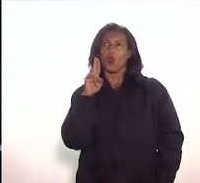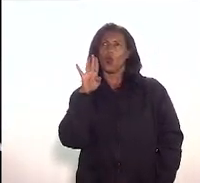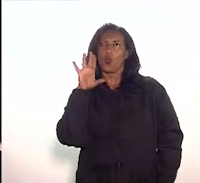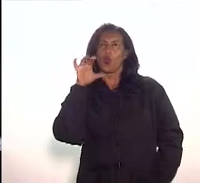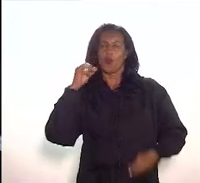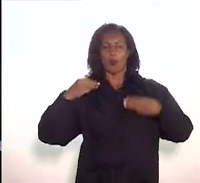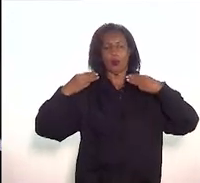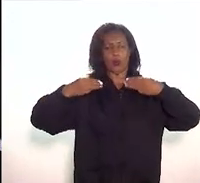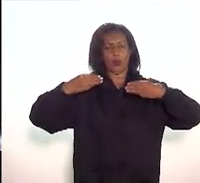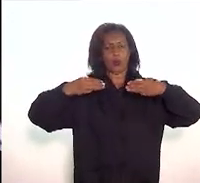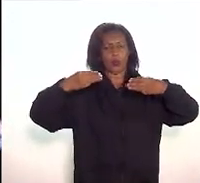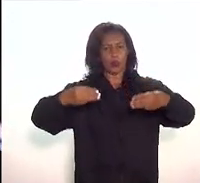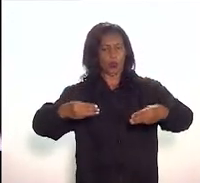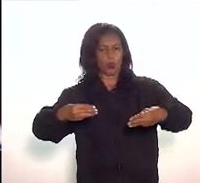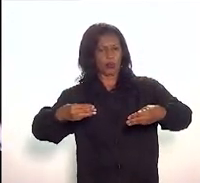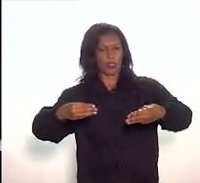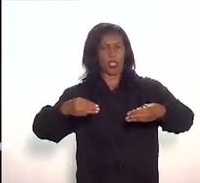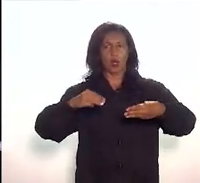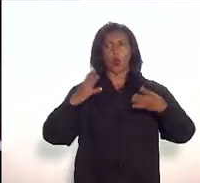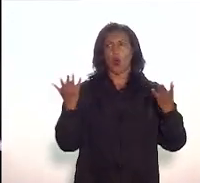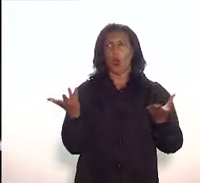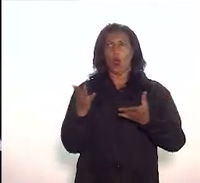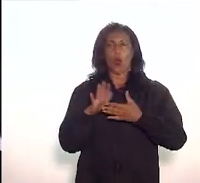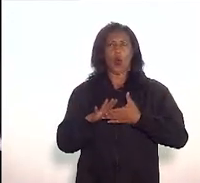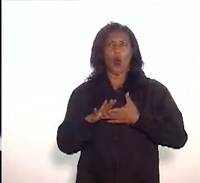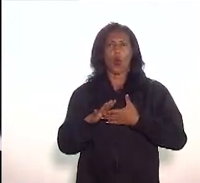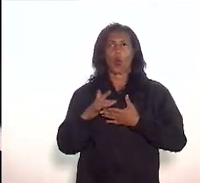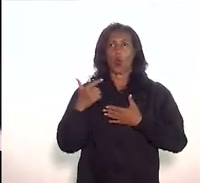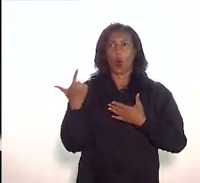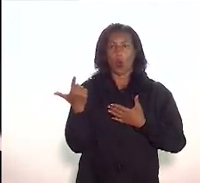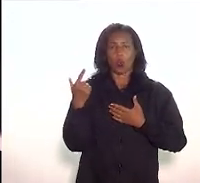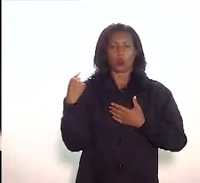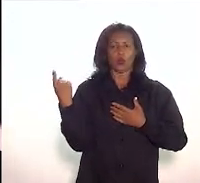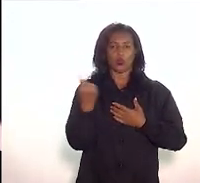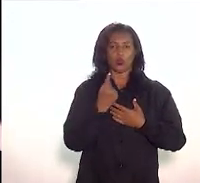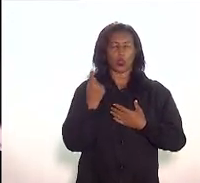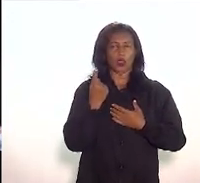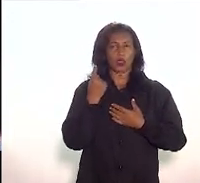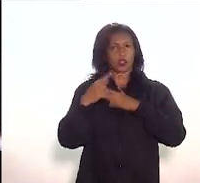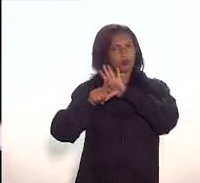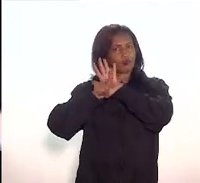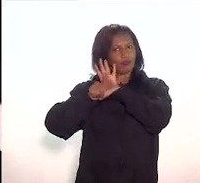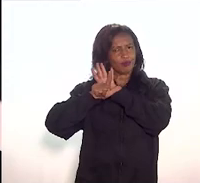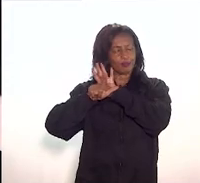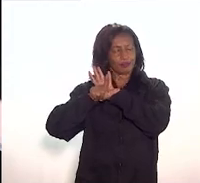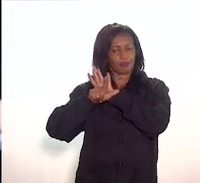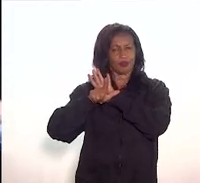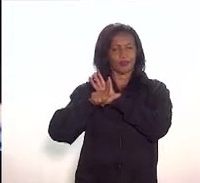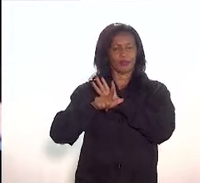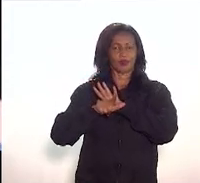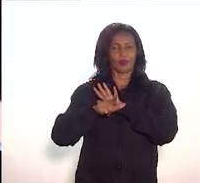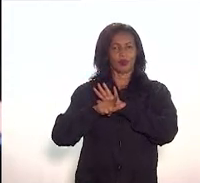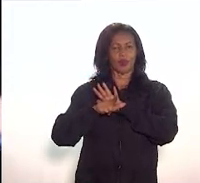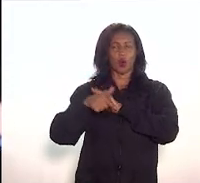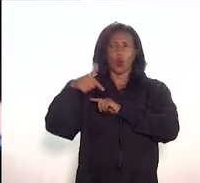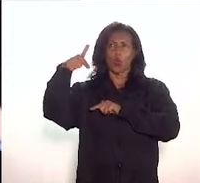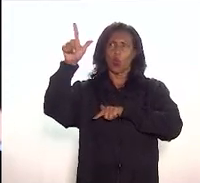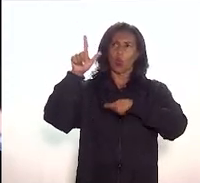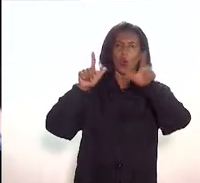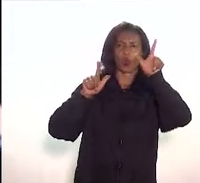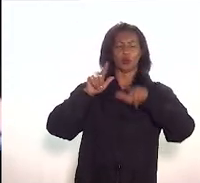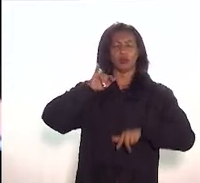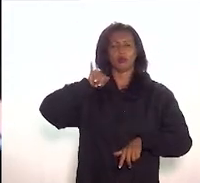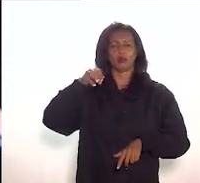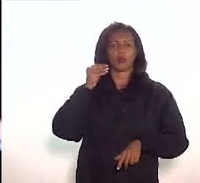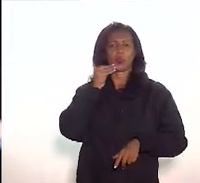não para custeio, talvez só para o período de implementação, que nós contemplamos um ano no projeto de lei, ou então outras possibilidades.